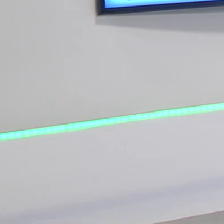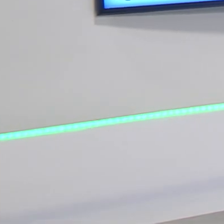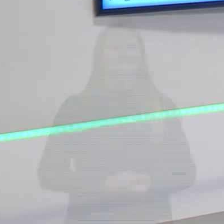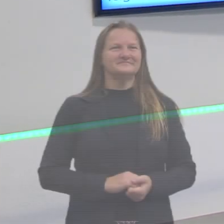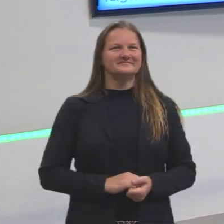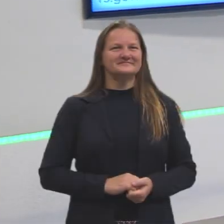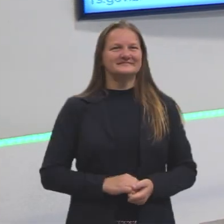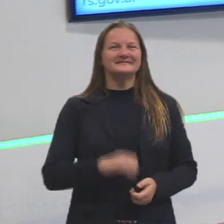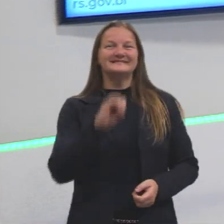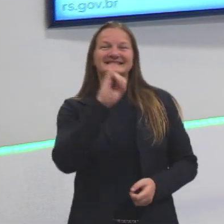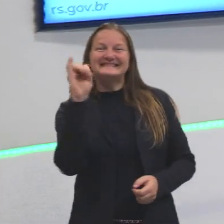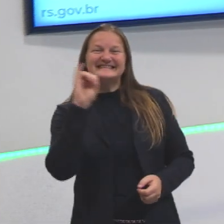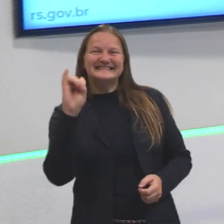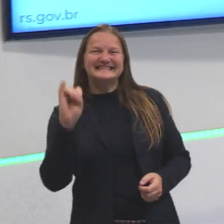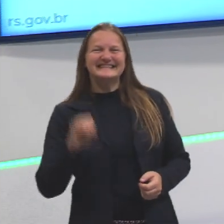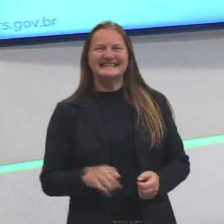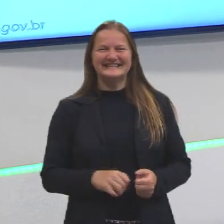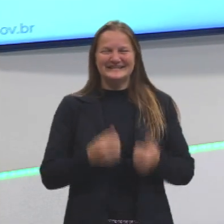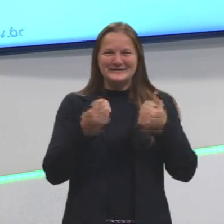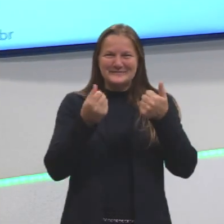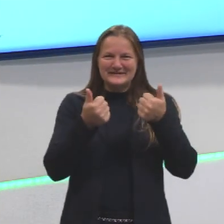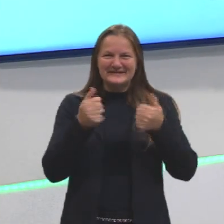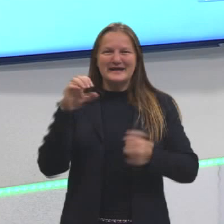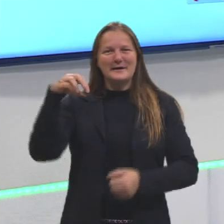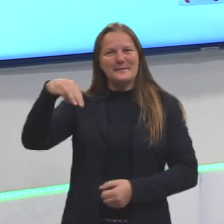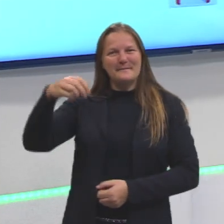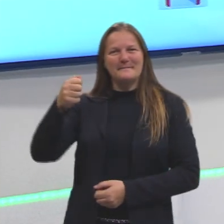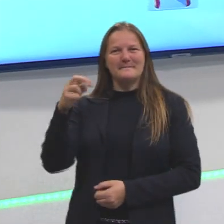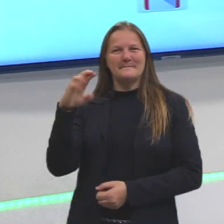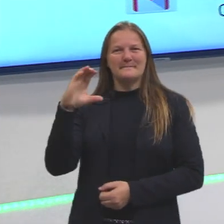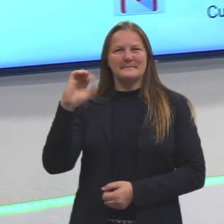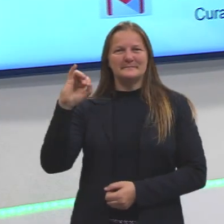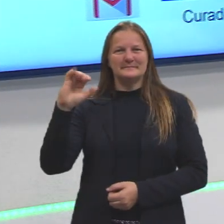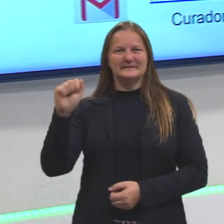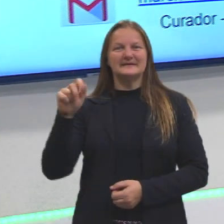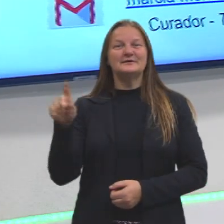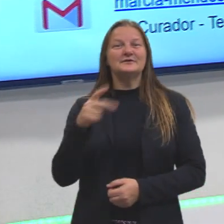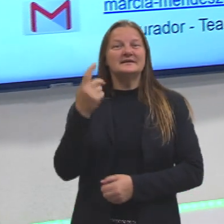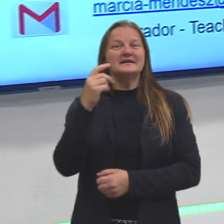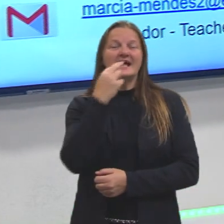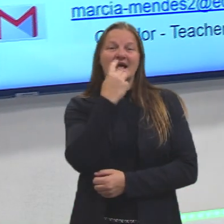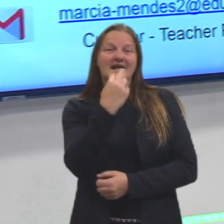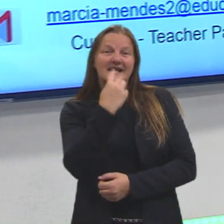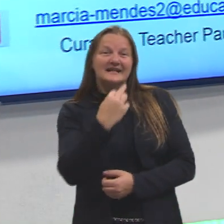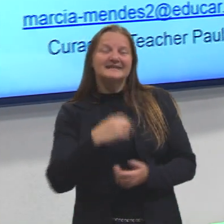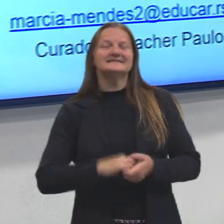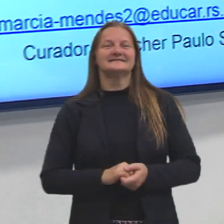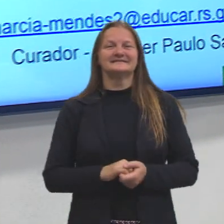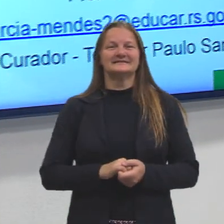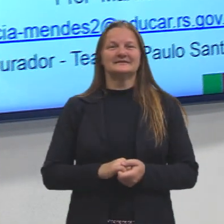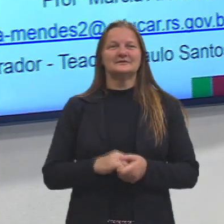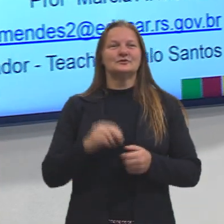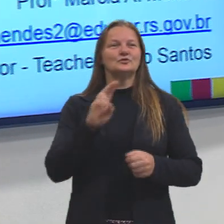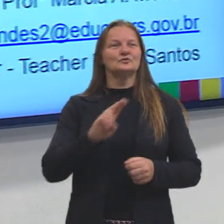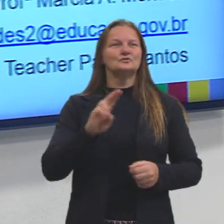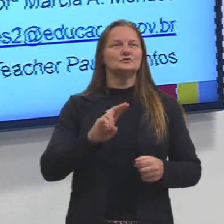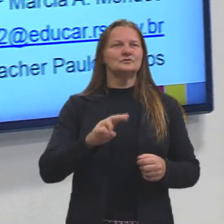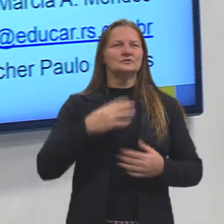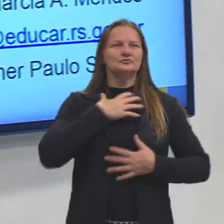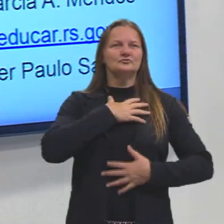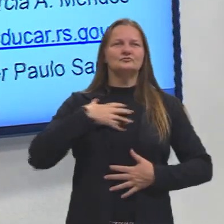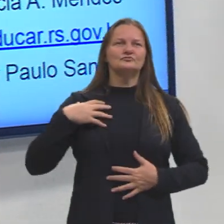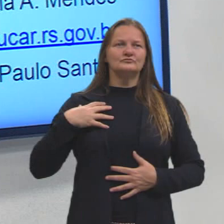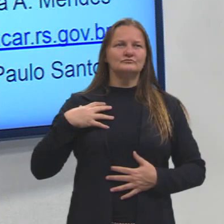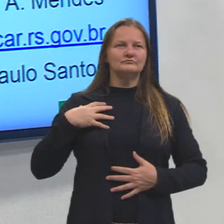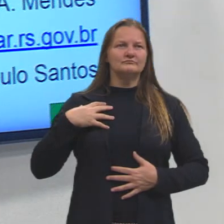Olá pessoal, meu nome é Márcia, eu sou professora de língua inglesa, estou vestindo a camisa